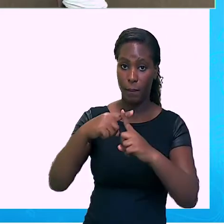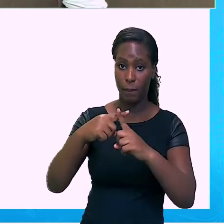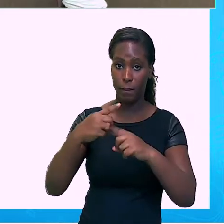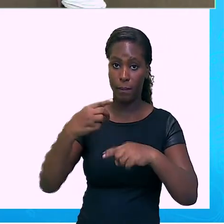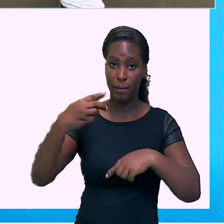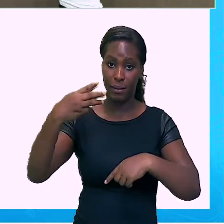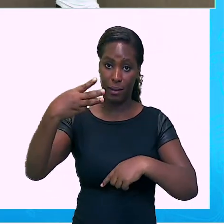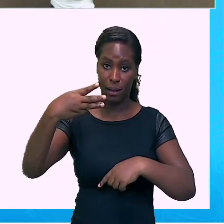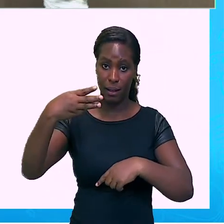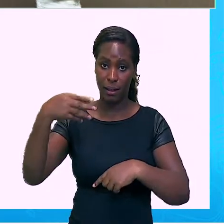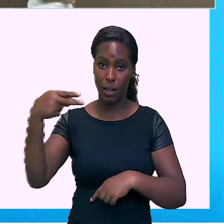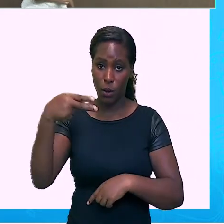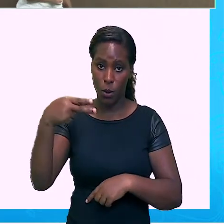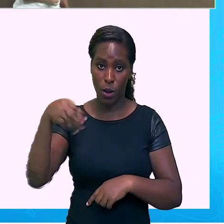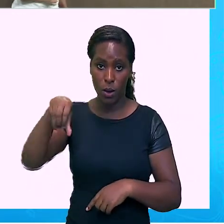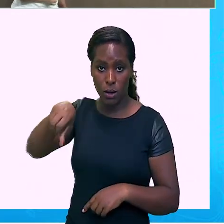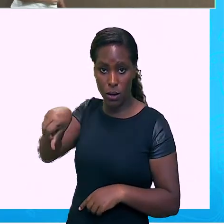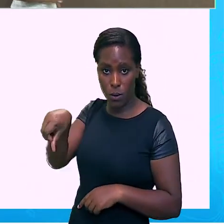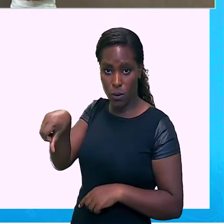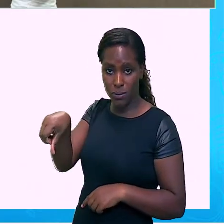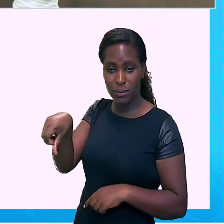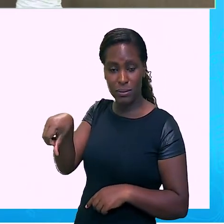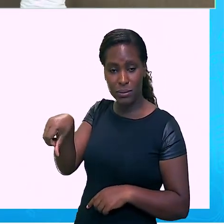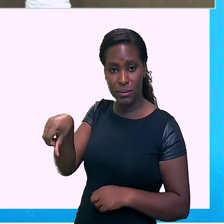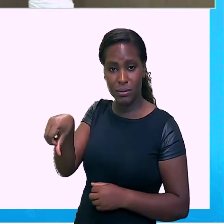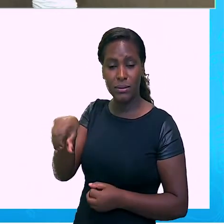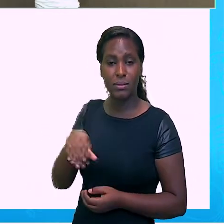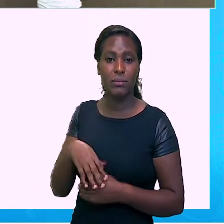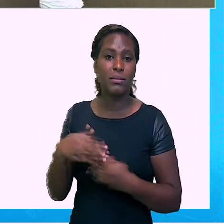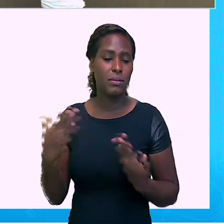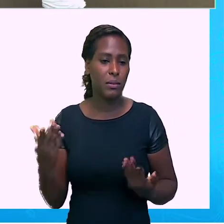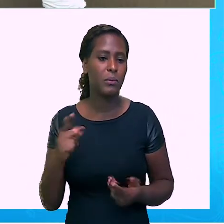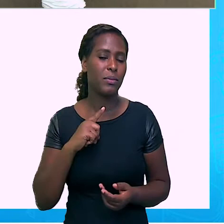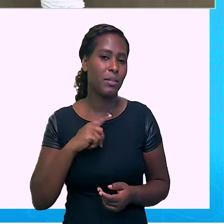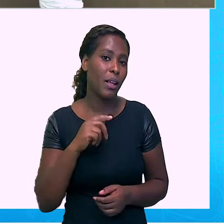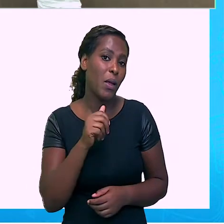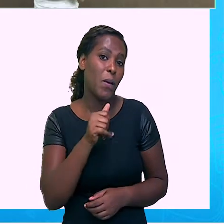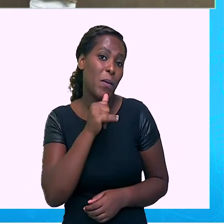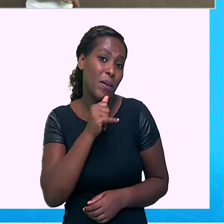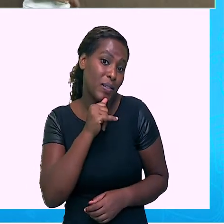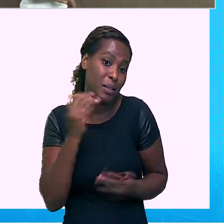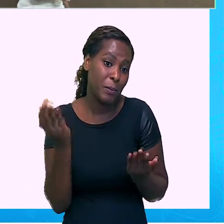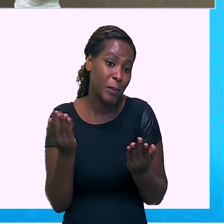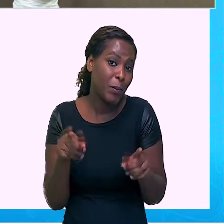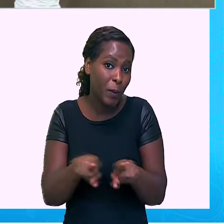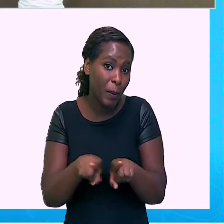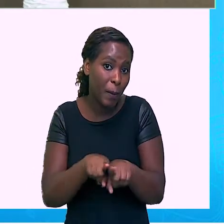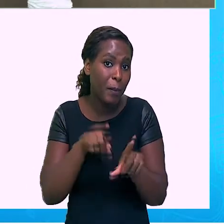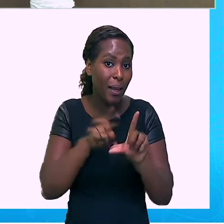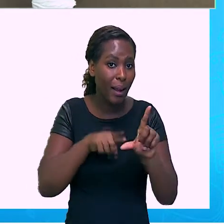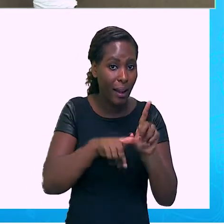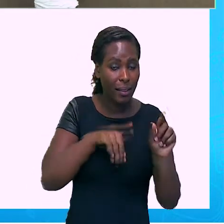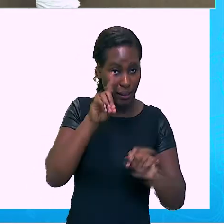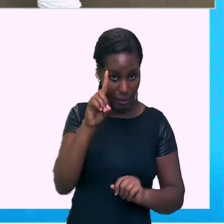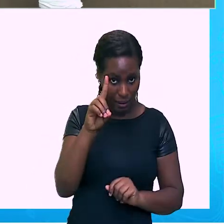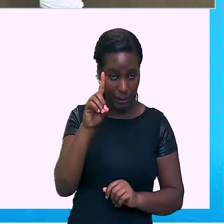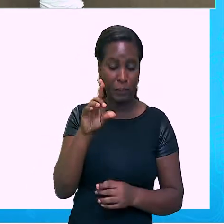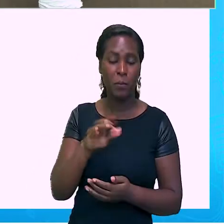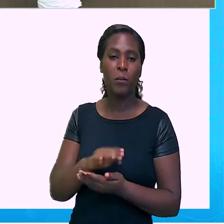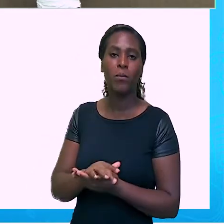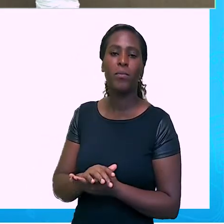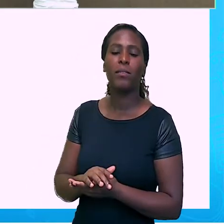9. Aqui eu tenho um exemplo na letra D também. Eu tenho 2